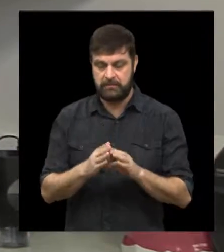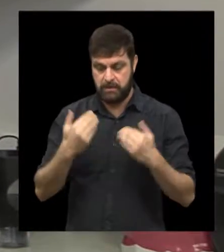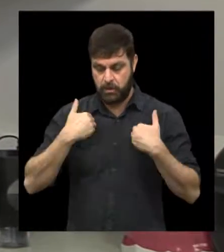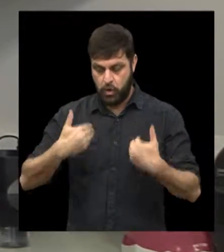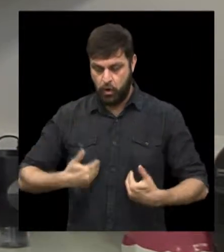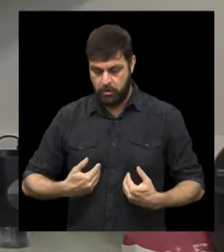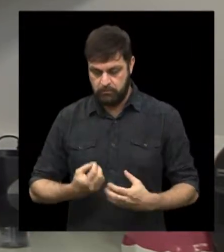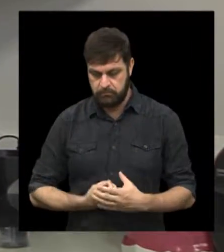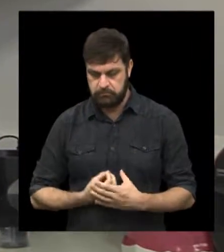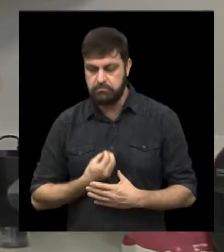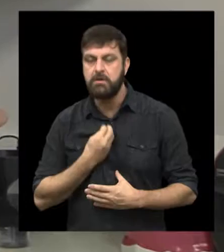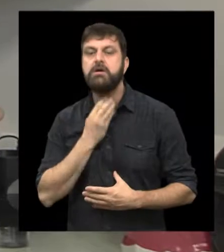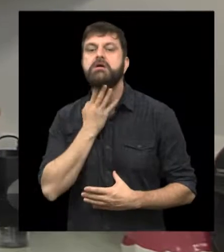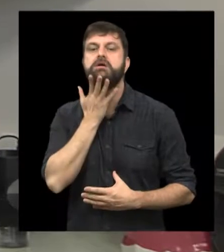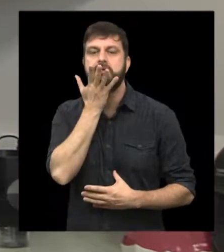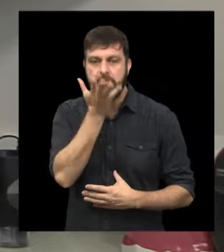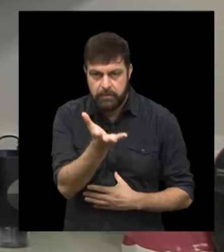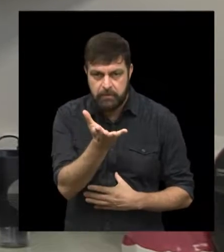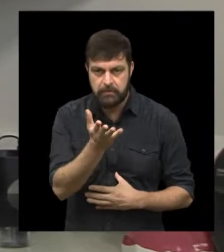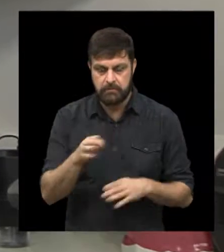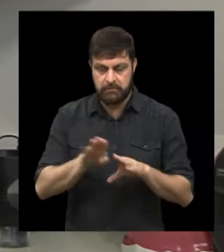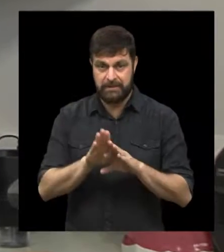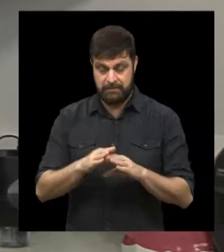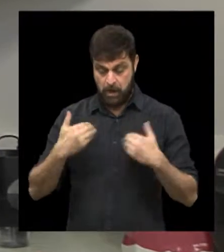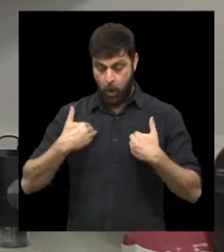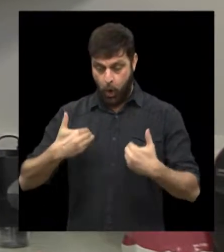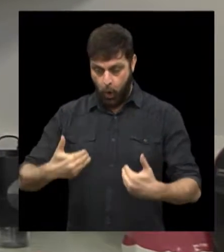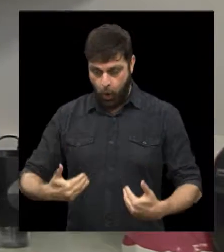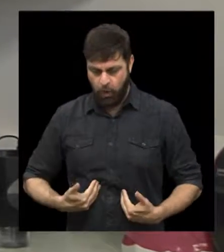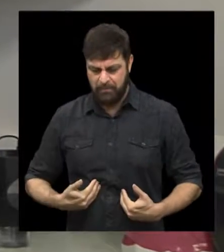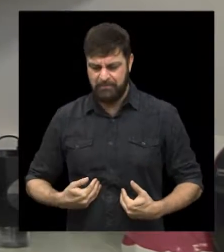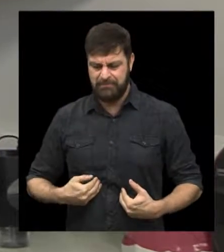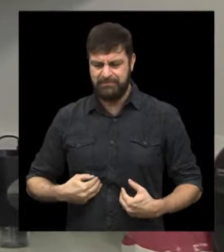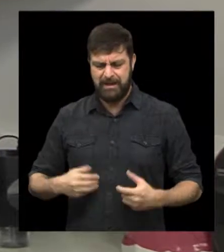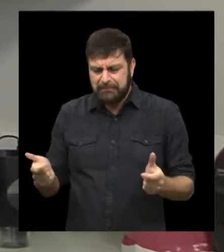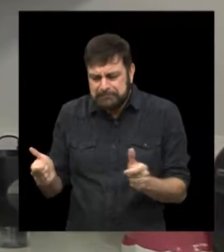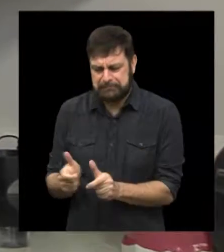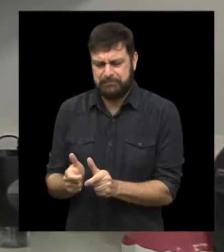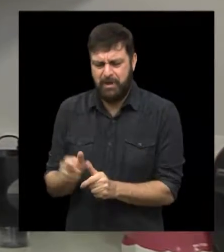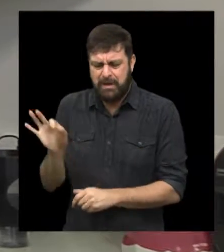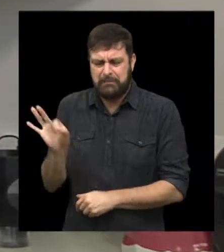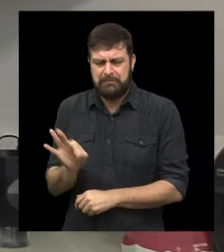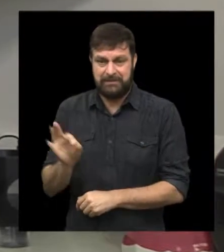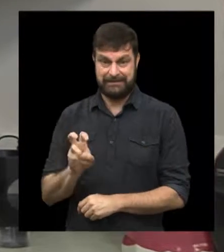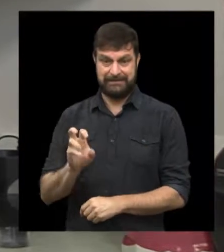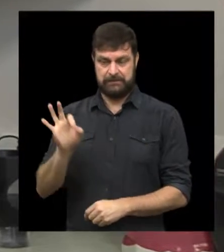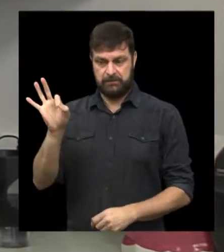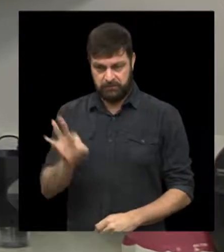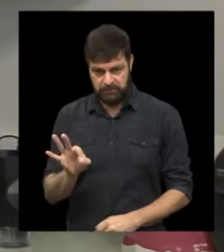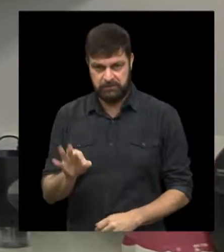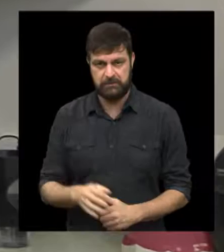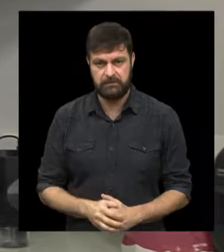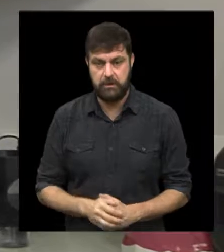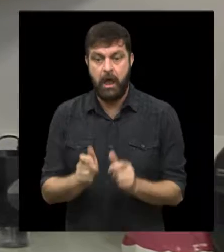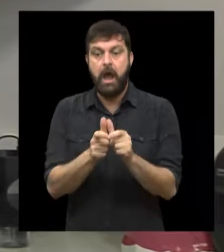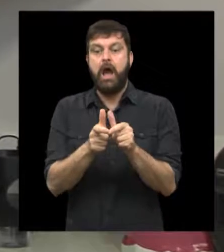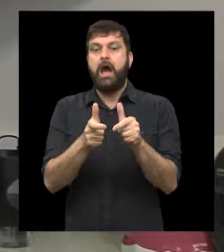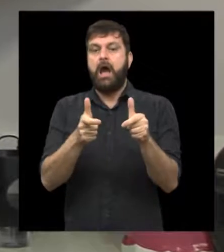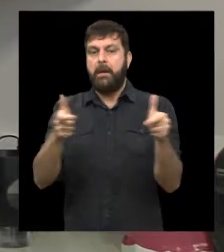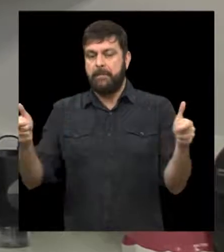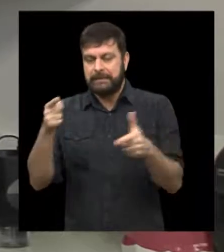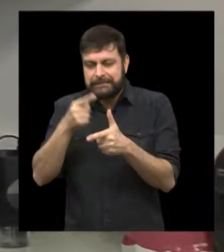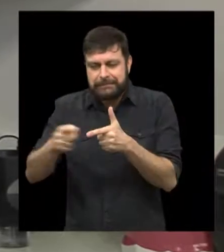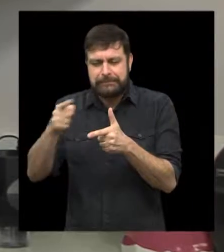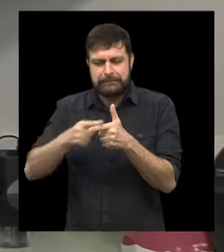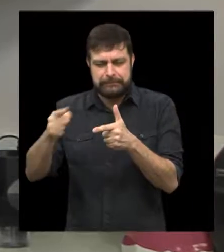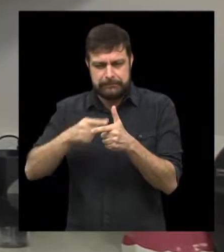bucais, de dentro do organismo. Mas essas extra bucais correspondem a uma pequena porcentagem, em torno de 5%, mais ou menos. A